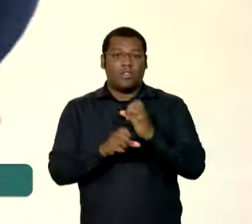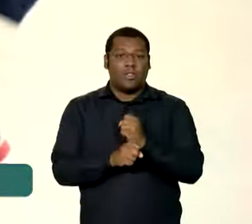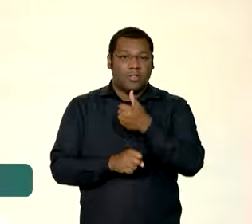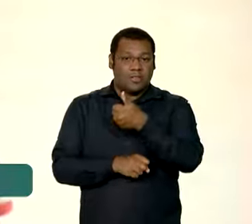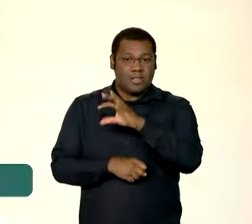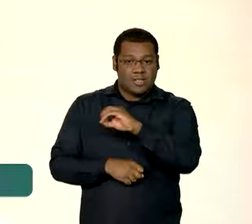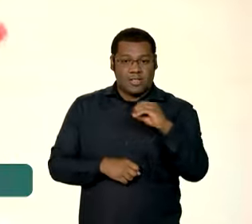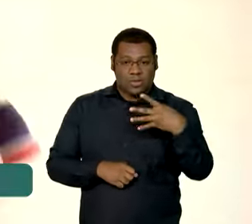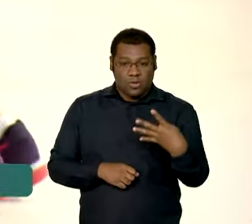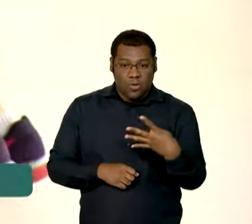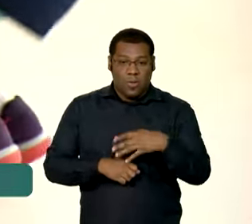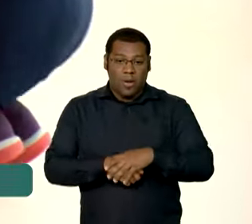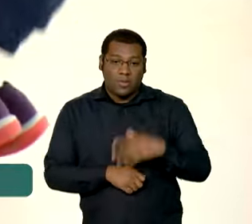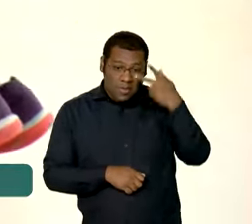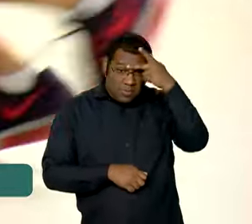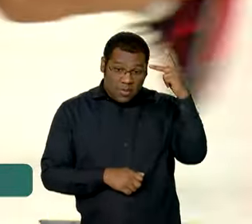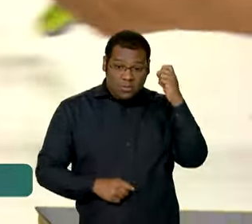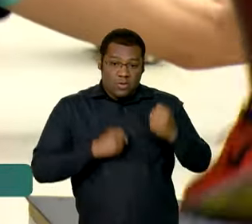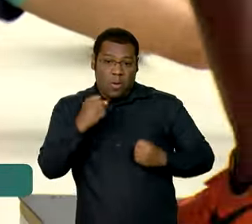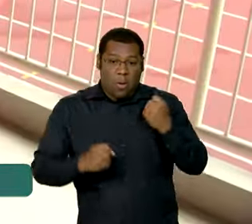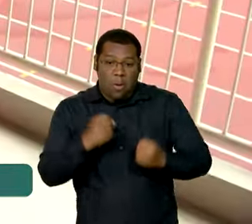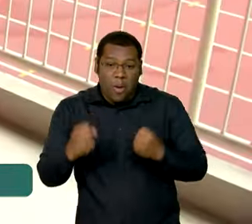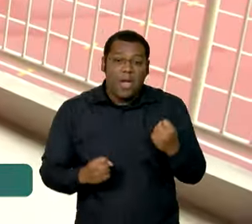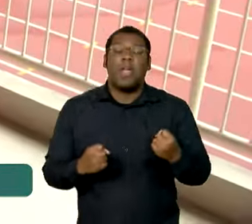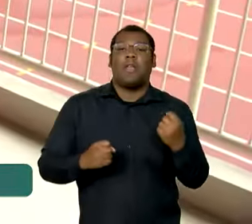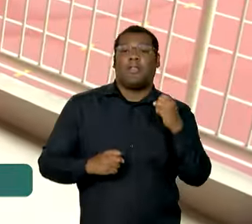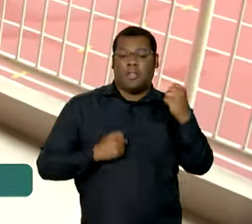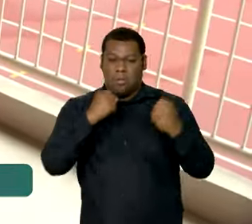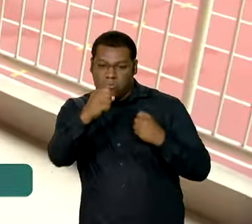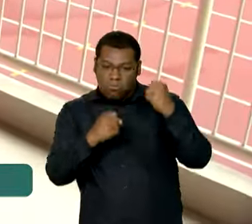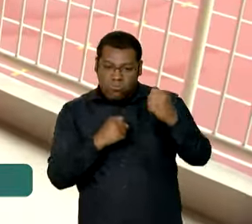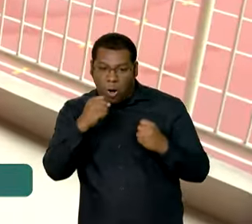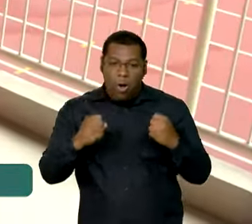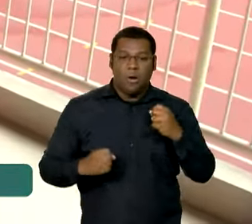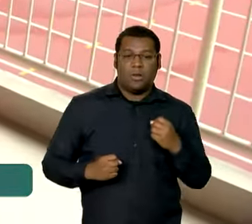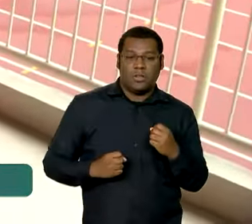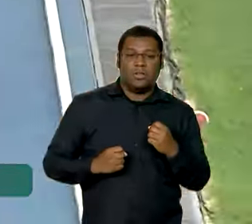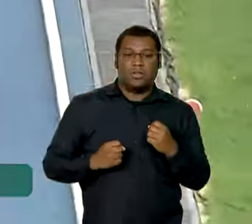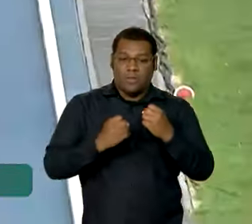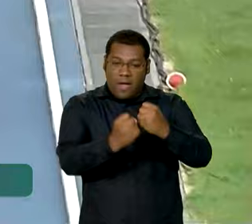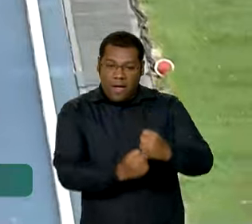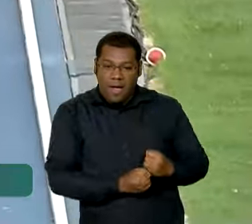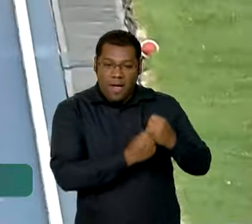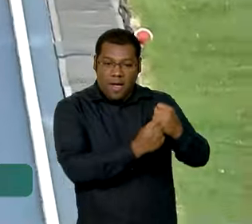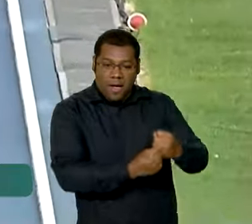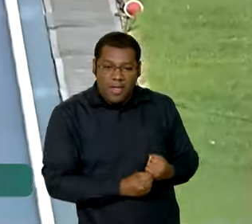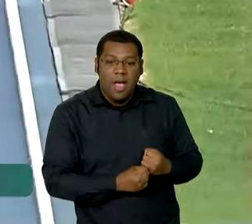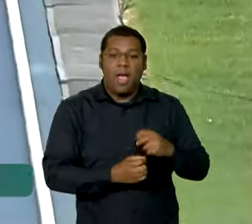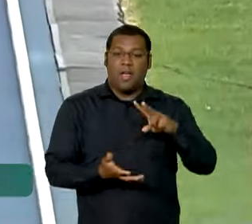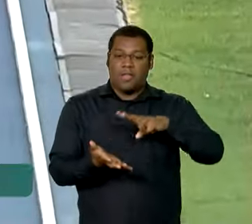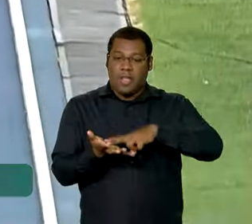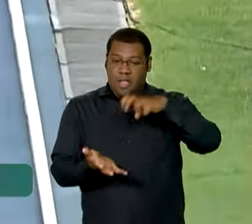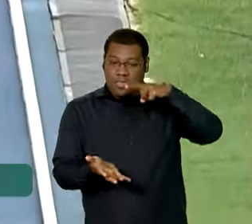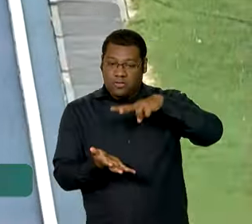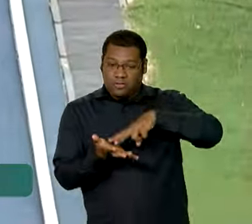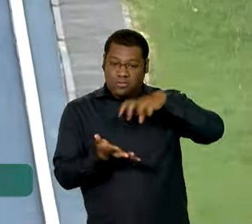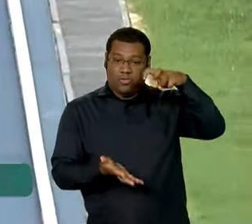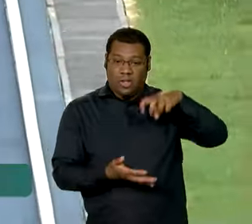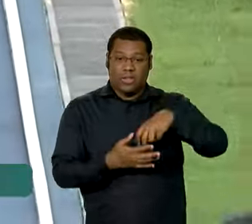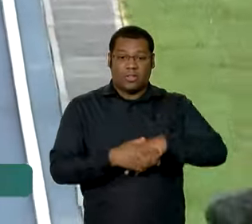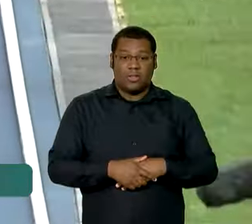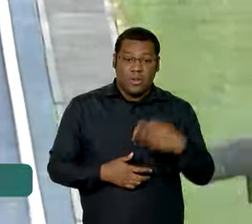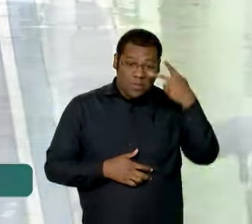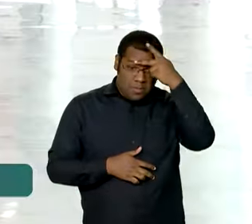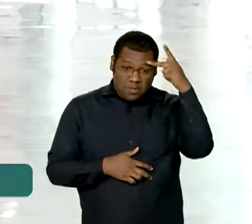olímpicos, como atletismo, boxe, canoagem, natação e ginástica artística, 202 atletas do